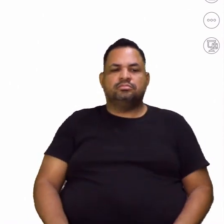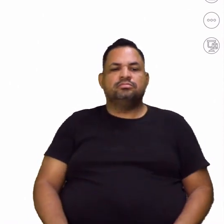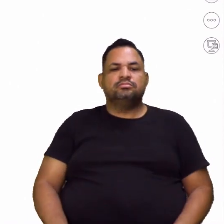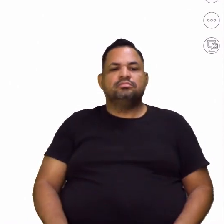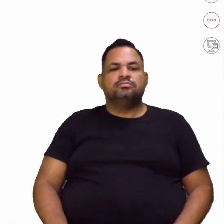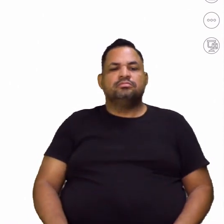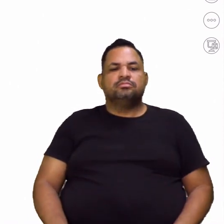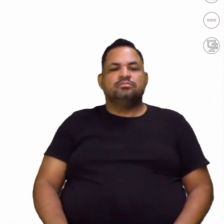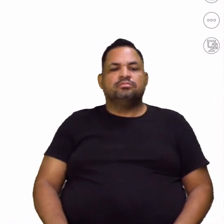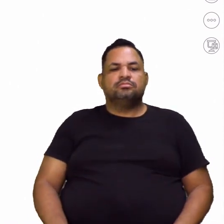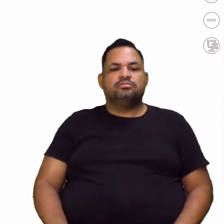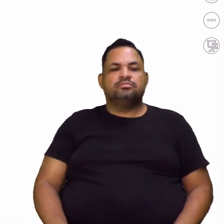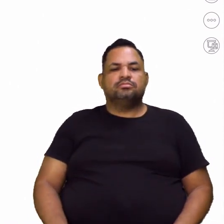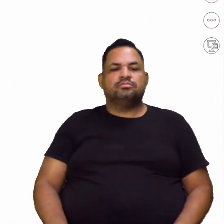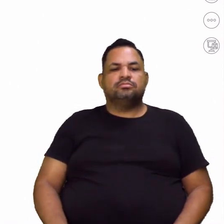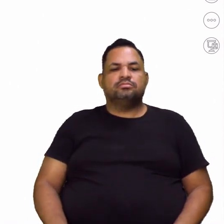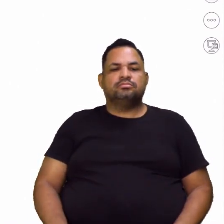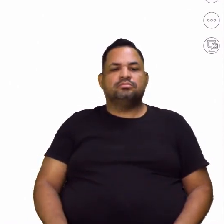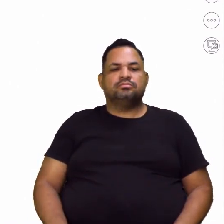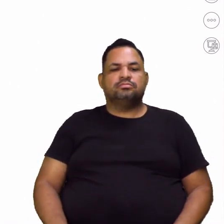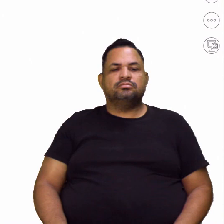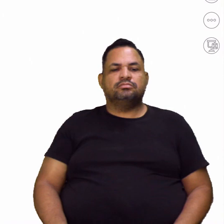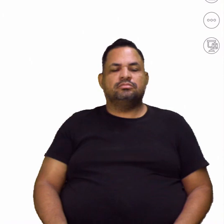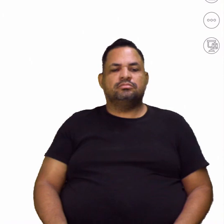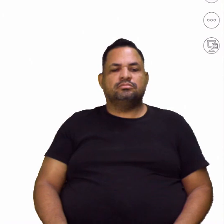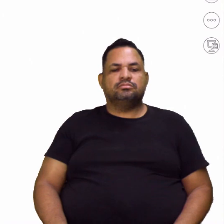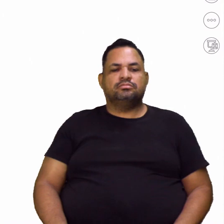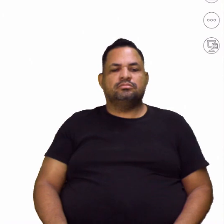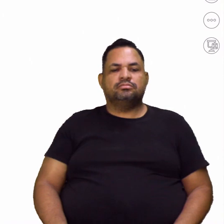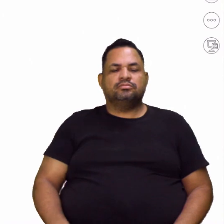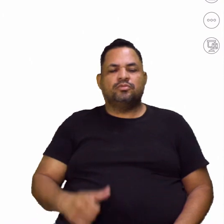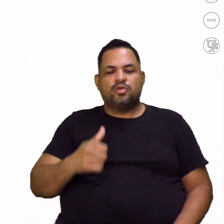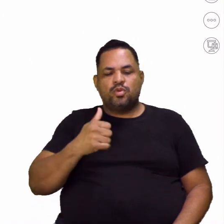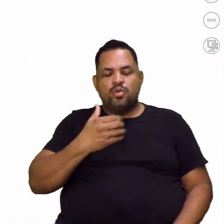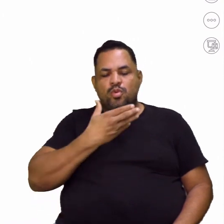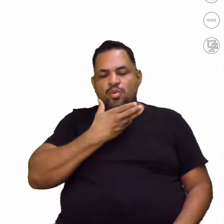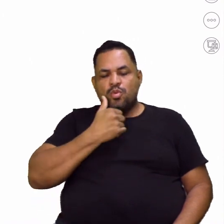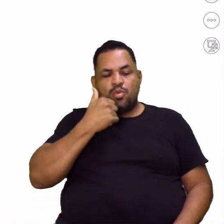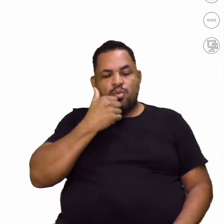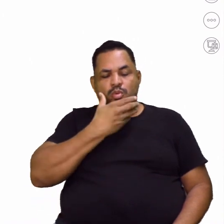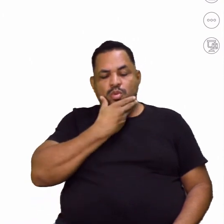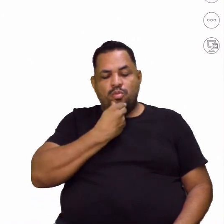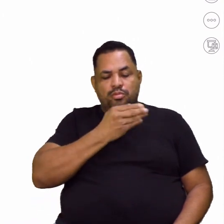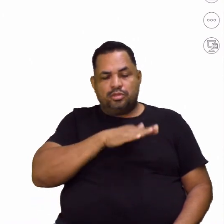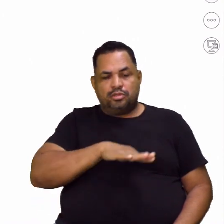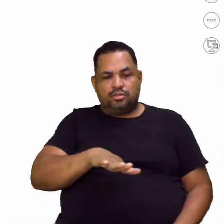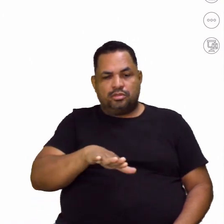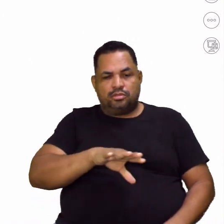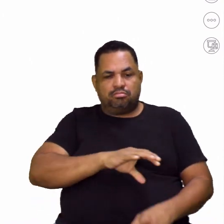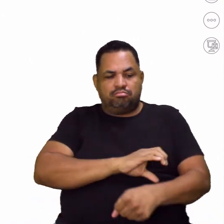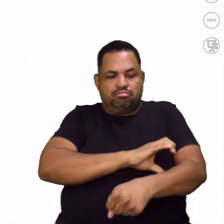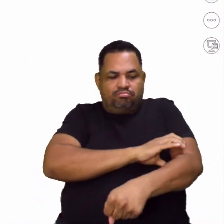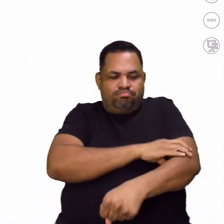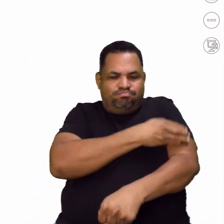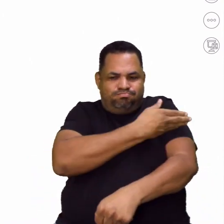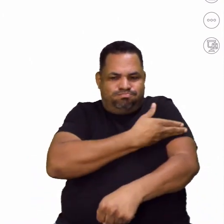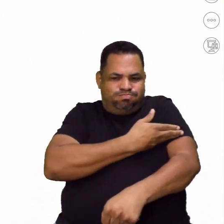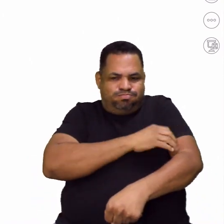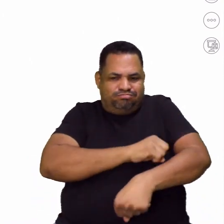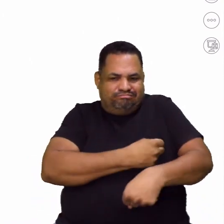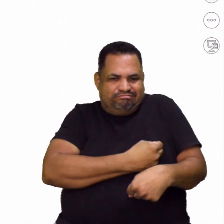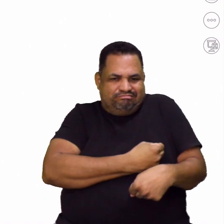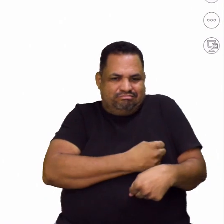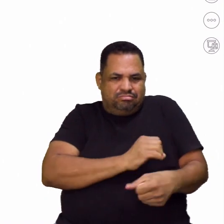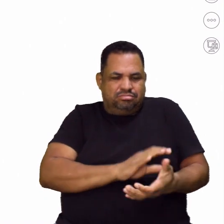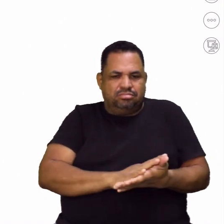polissemia. Ó. menino quebrou o braço. O braço